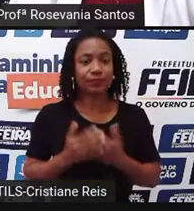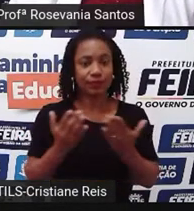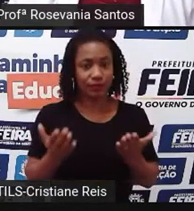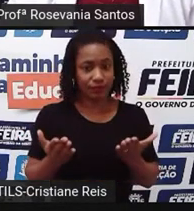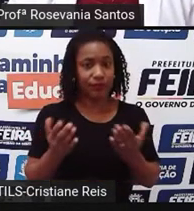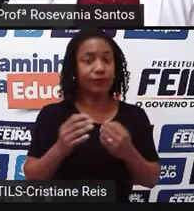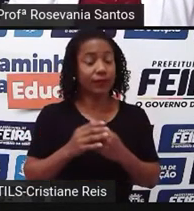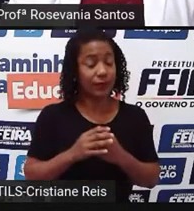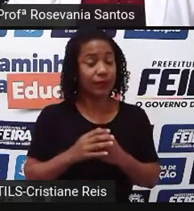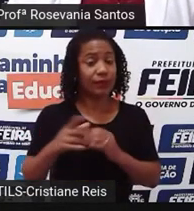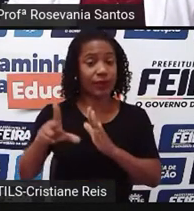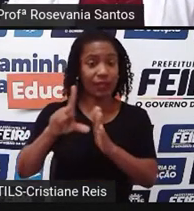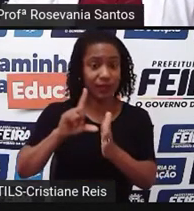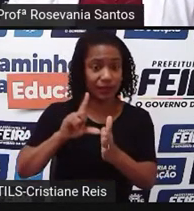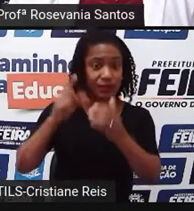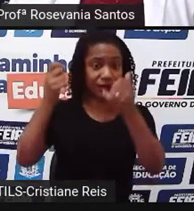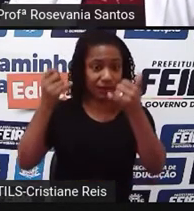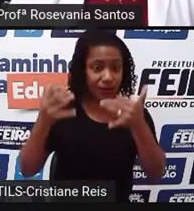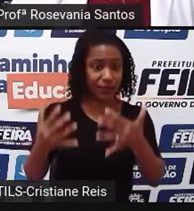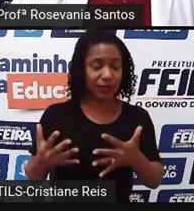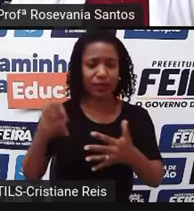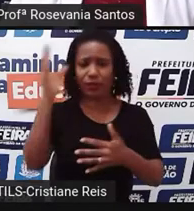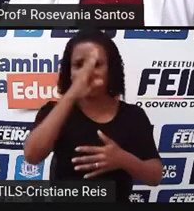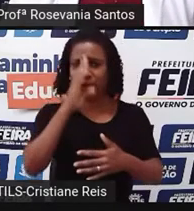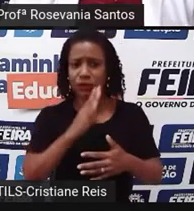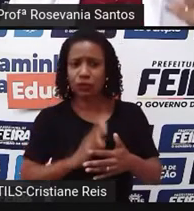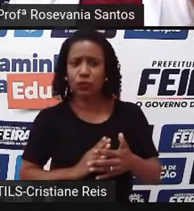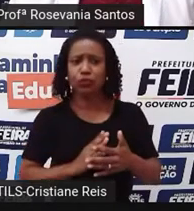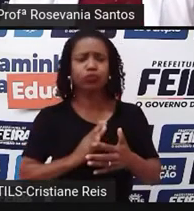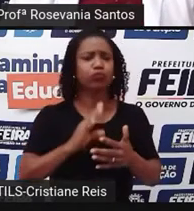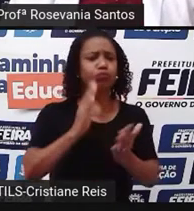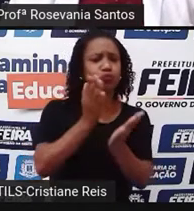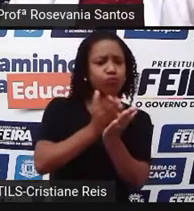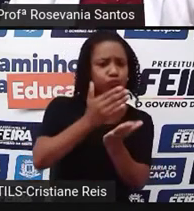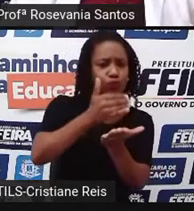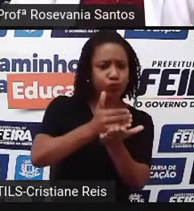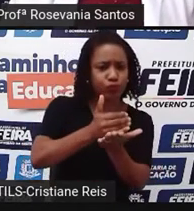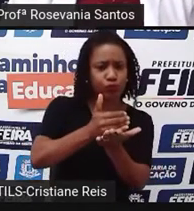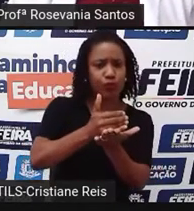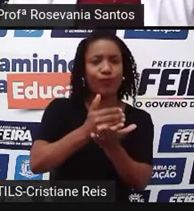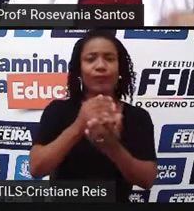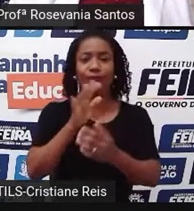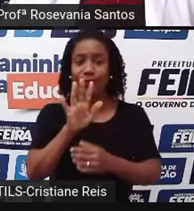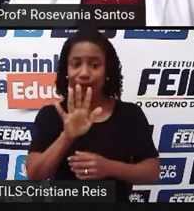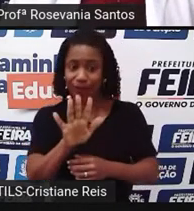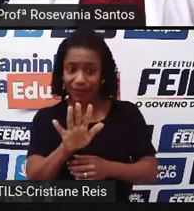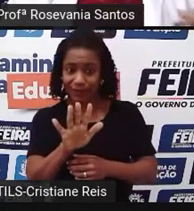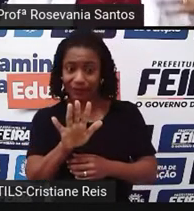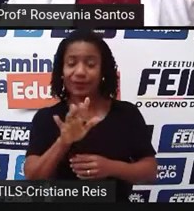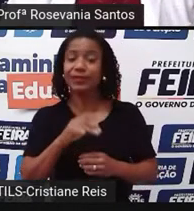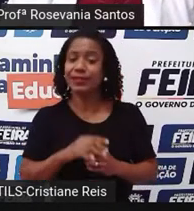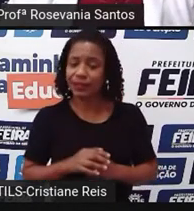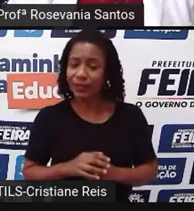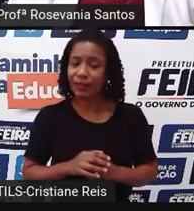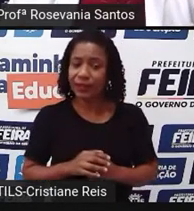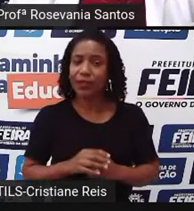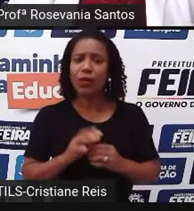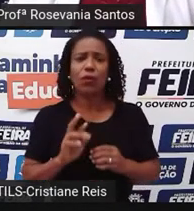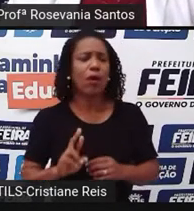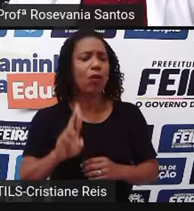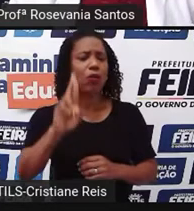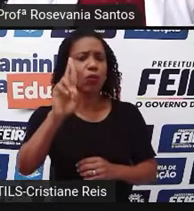nossa divisão, vamos entender, né? Quem é que faz esse estudo? Quem é que é o órgão